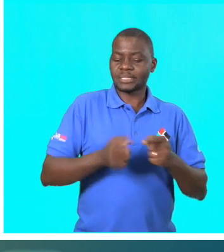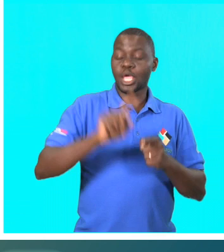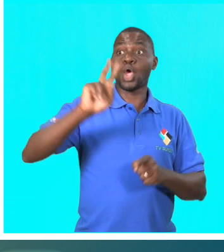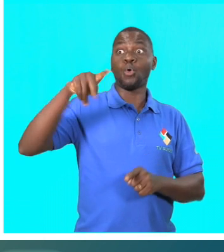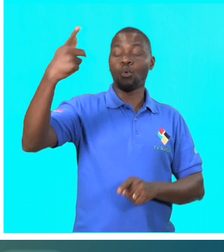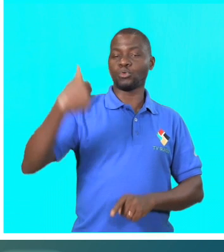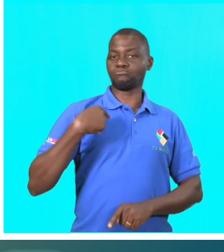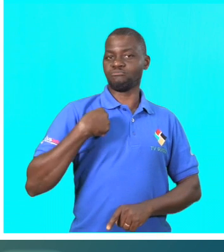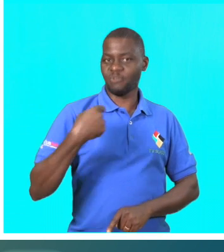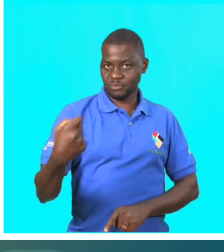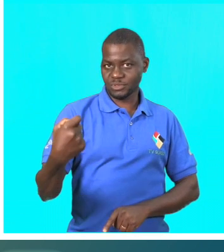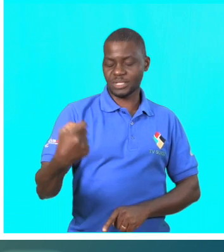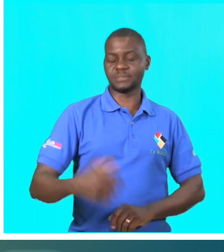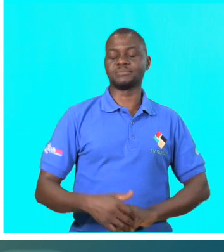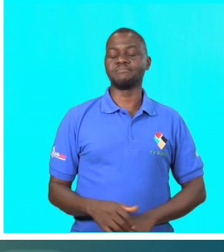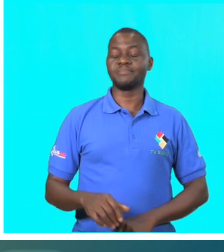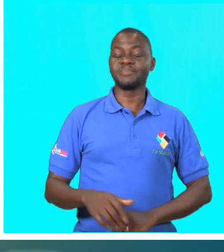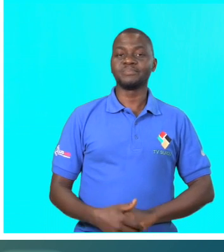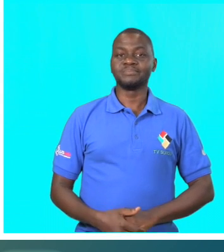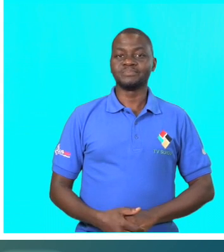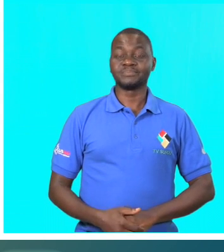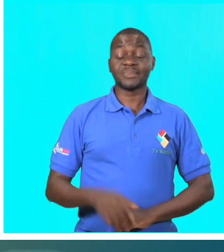mas também temos um voluntário,